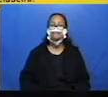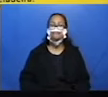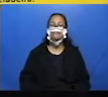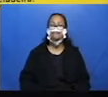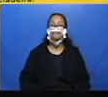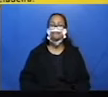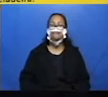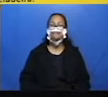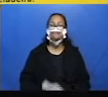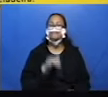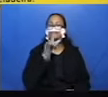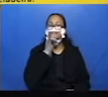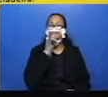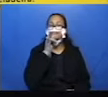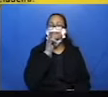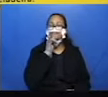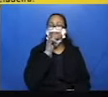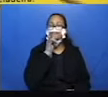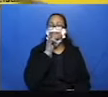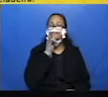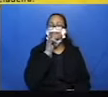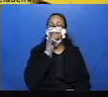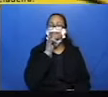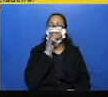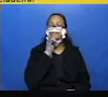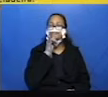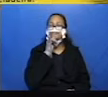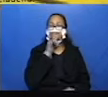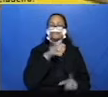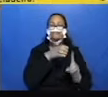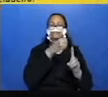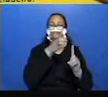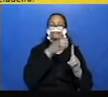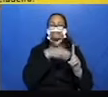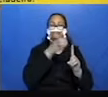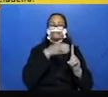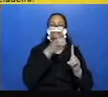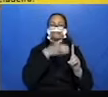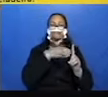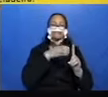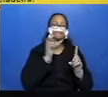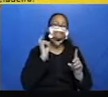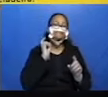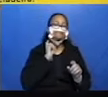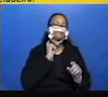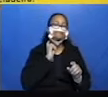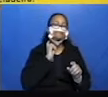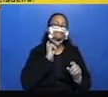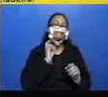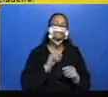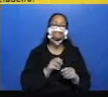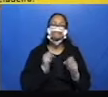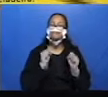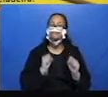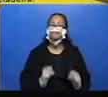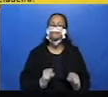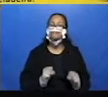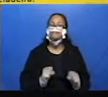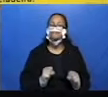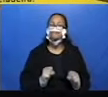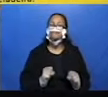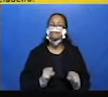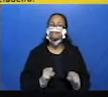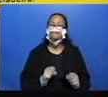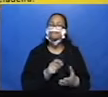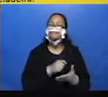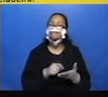Um exemplo, deixa eu ver aqui, sobre personagem, sobre o vampiro, tá? Eu posso colocar alguma